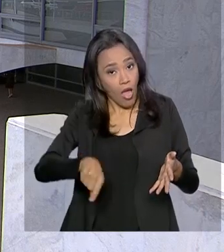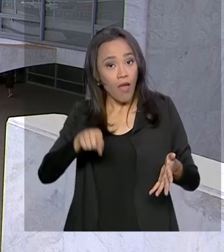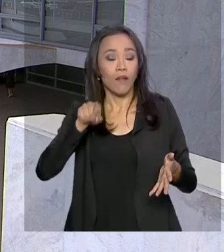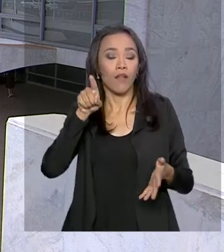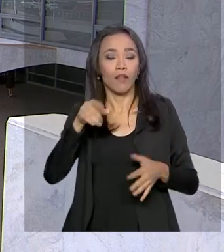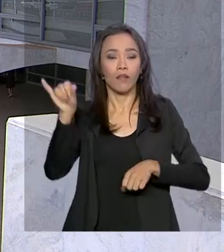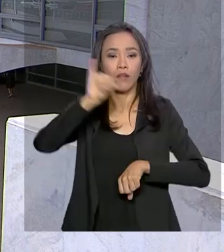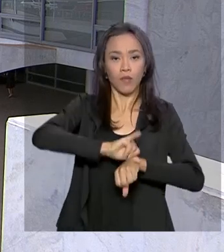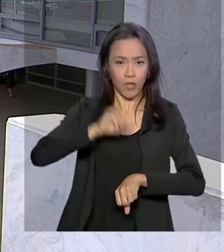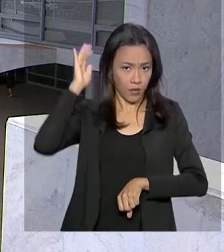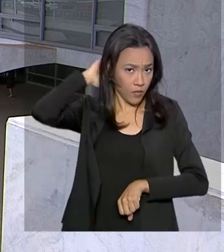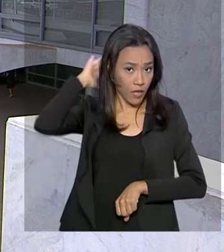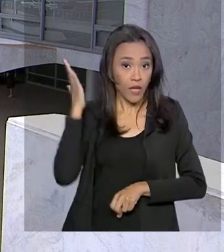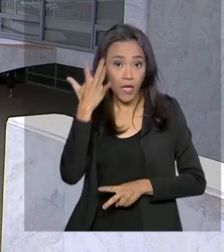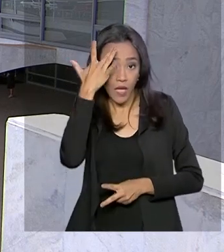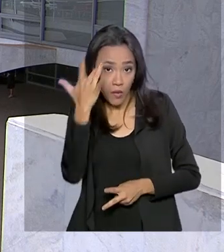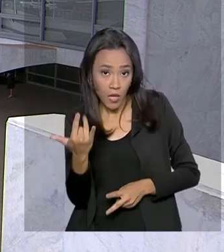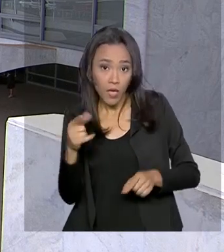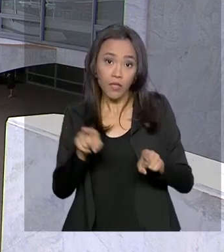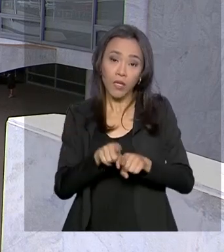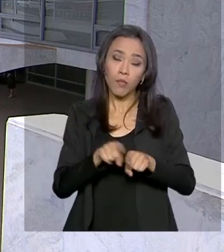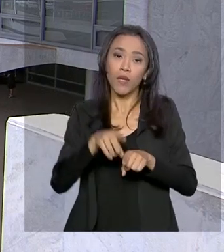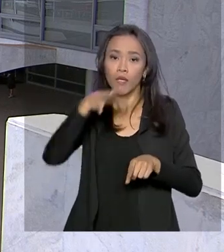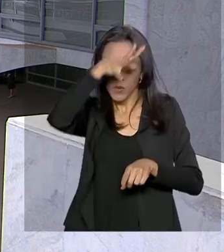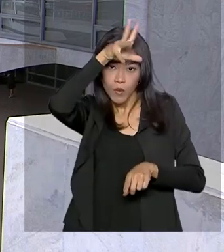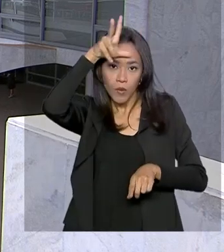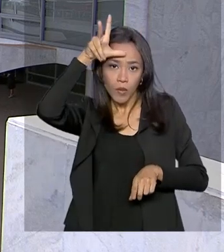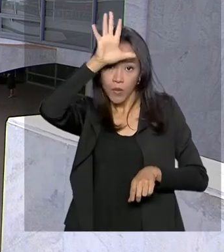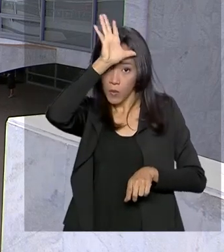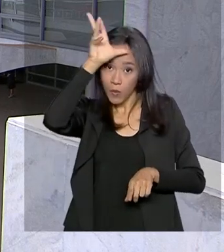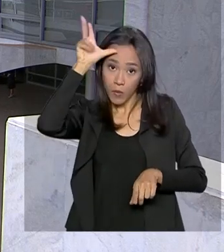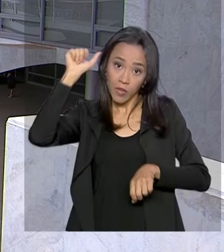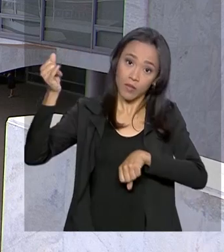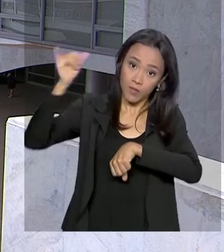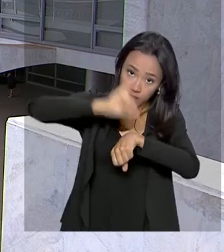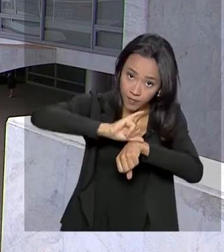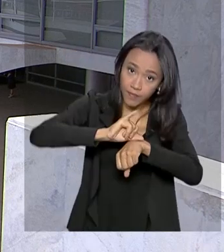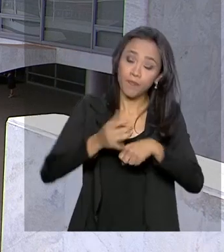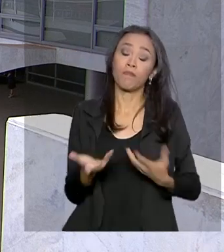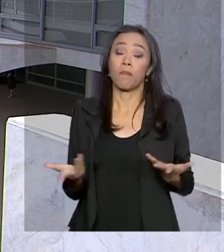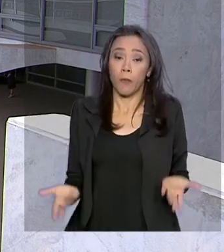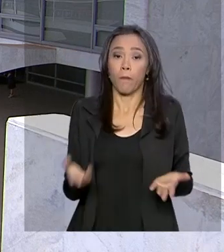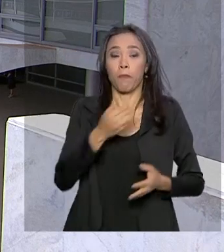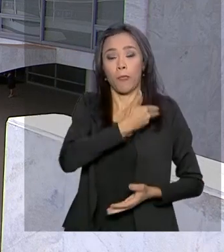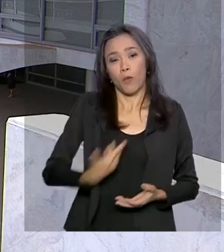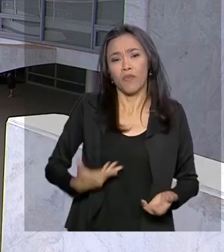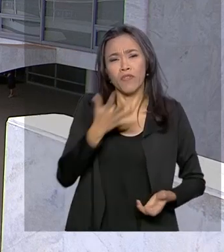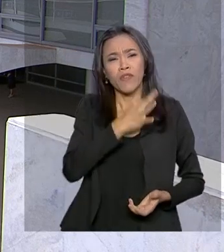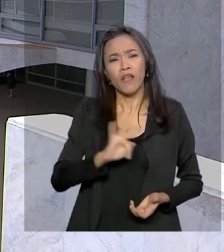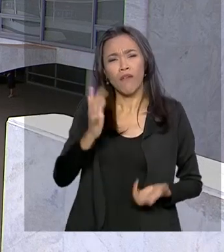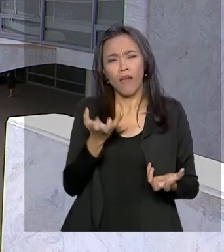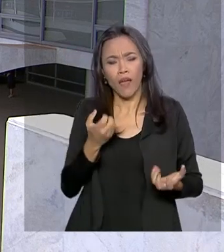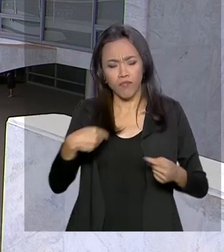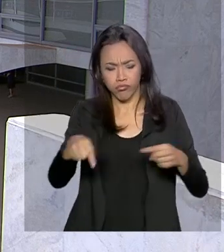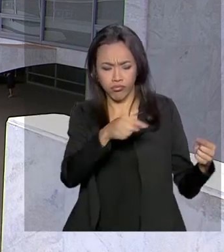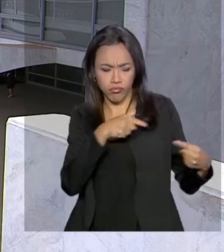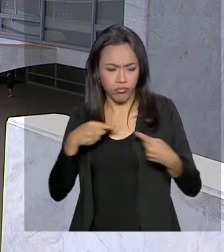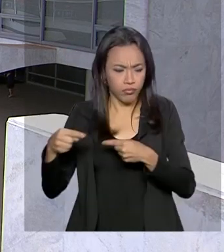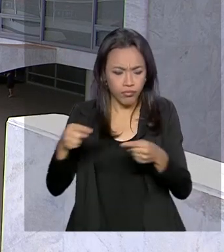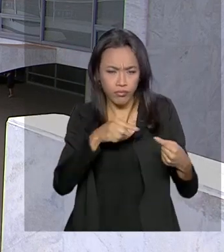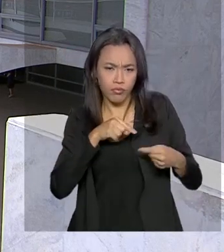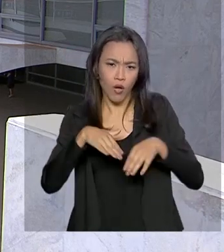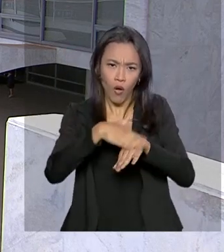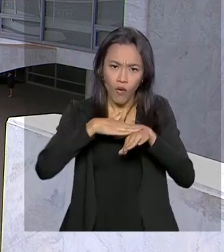Pará, e amanhã, terça-feira, em Manaus, no Amazonas. O governo federal quer aprofundar as discussões com essas